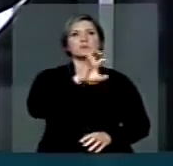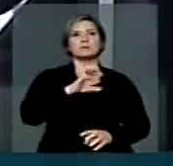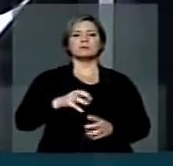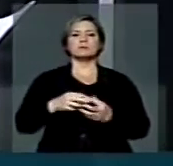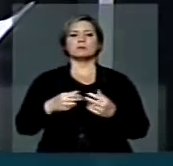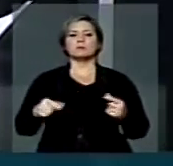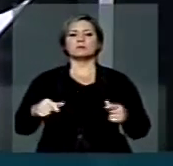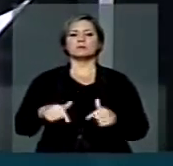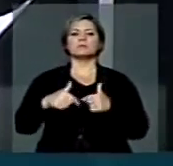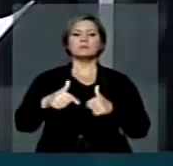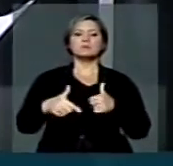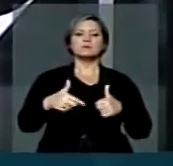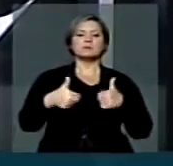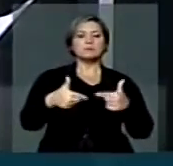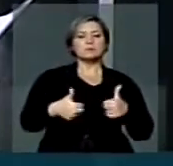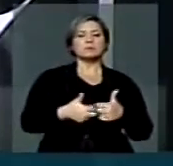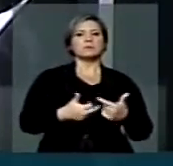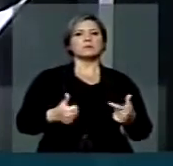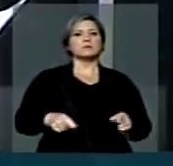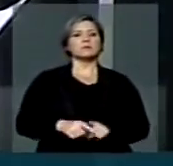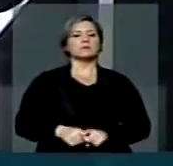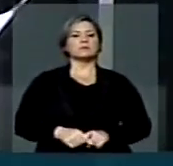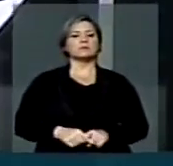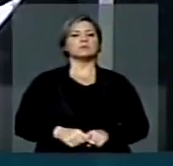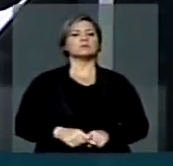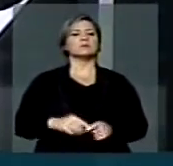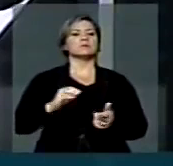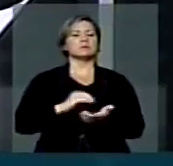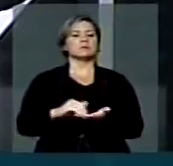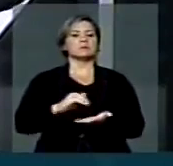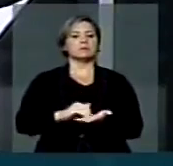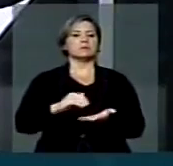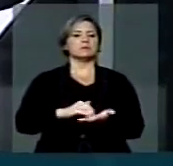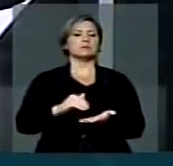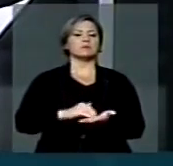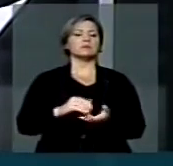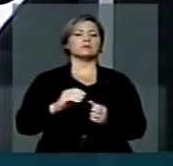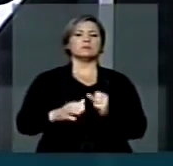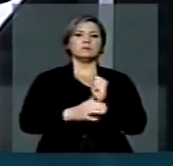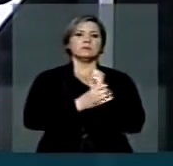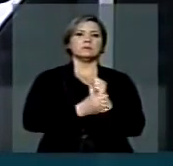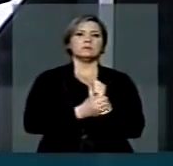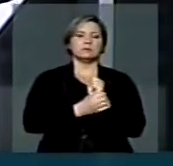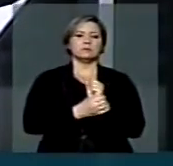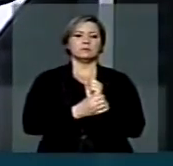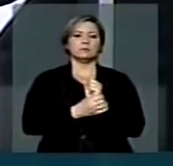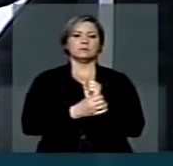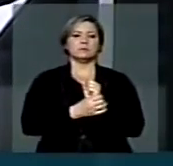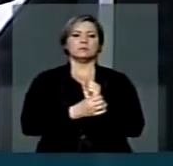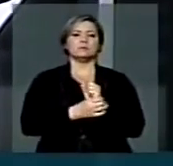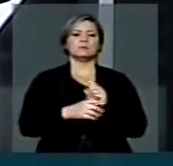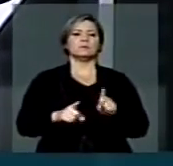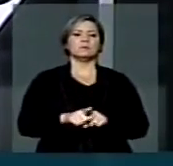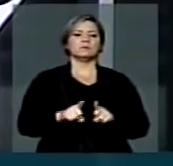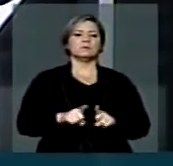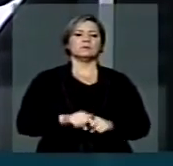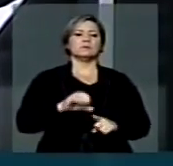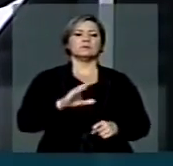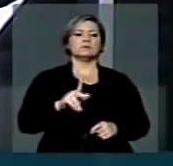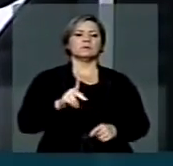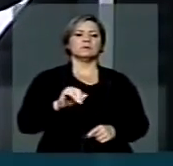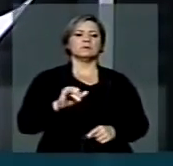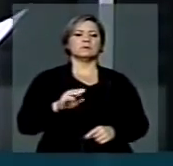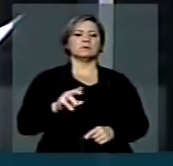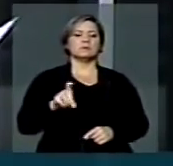devolutas, quilombolas, a Secretaria de Segurança e o Instituto Capixaba